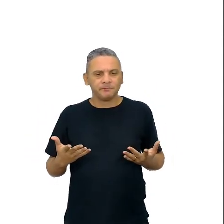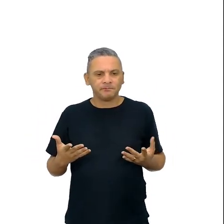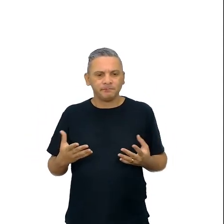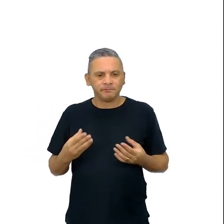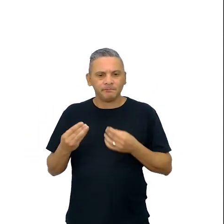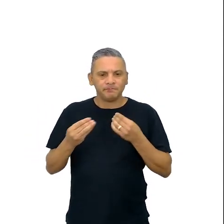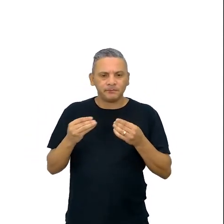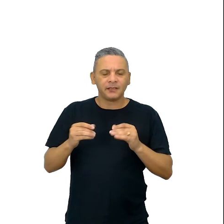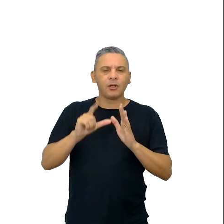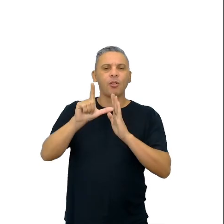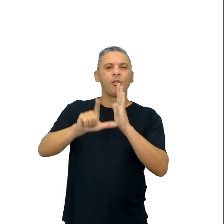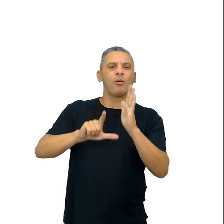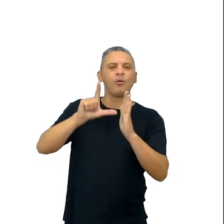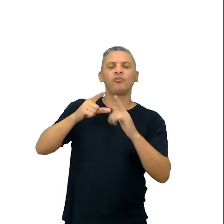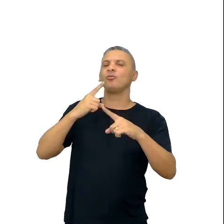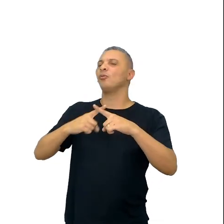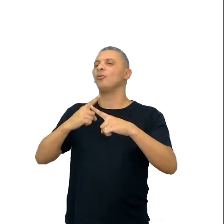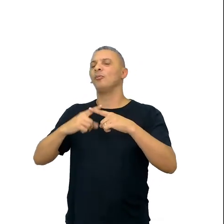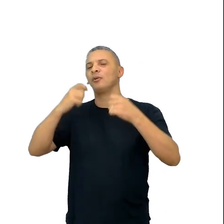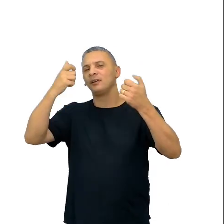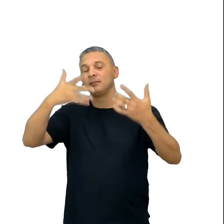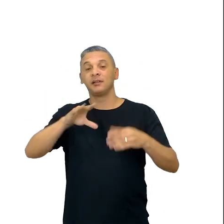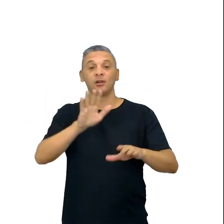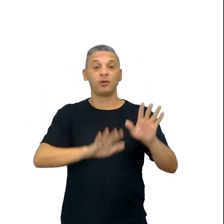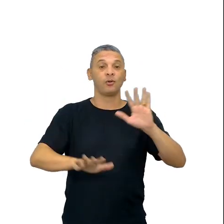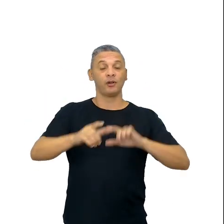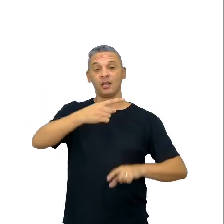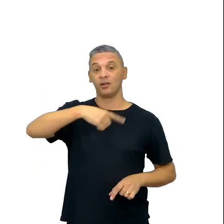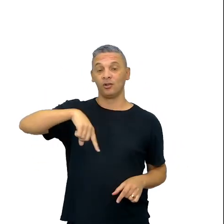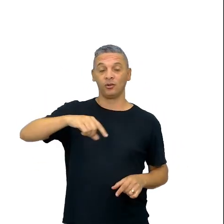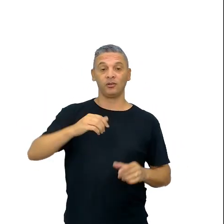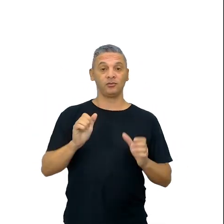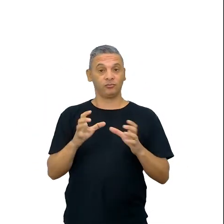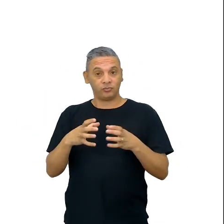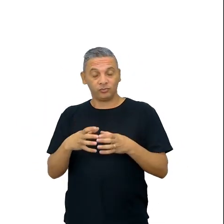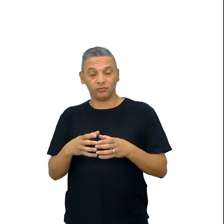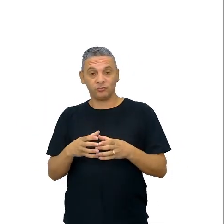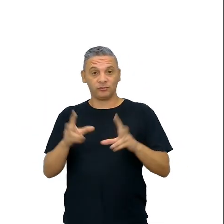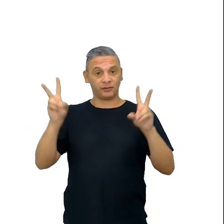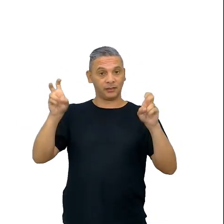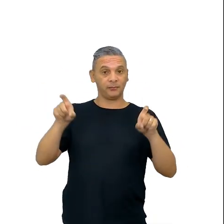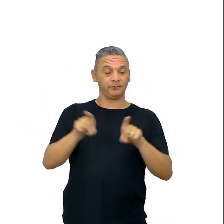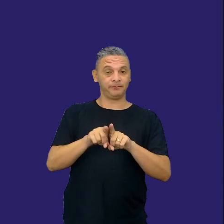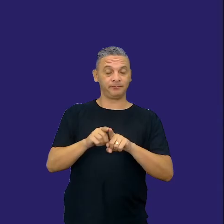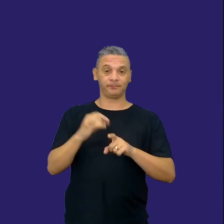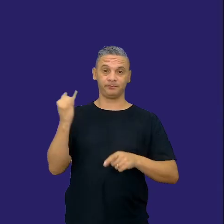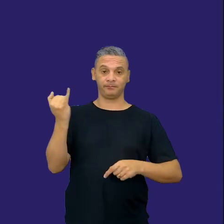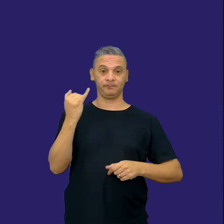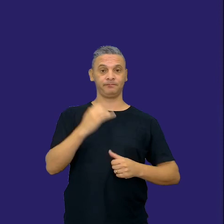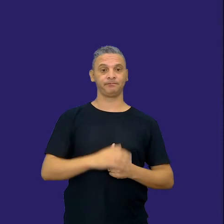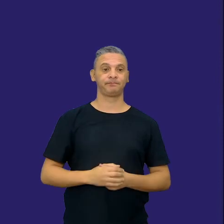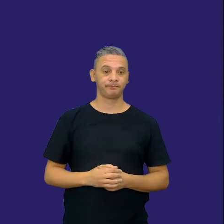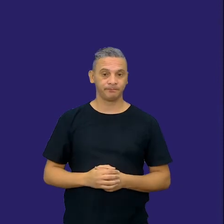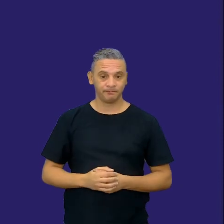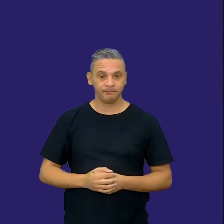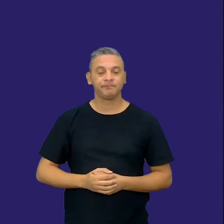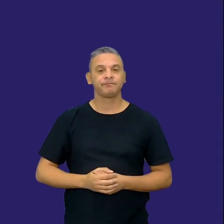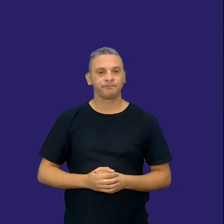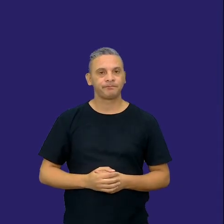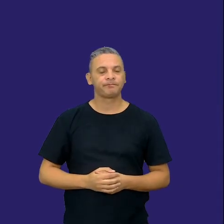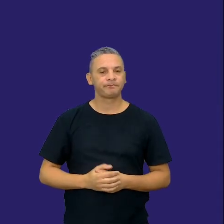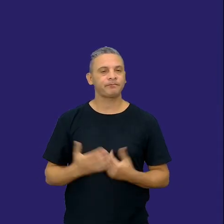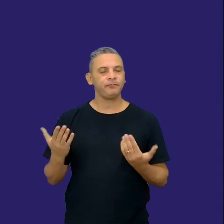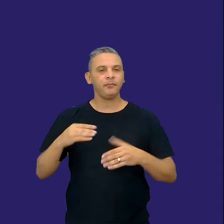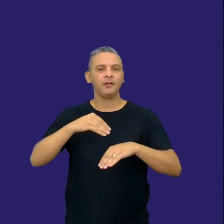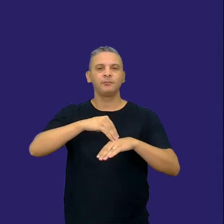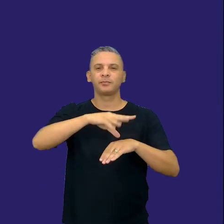esse lúdico na sala de aula e os cuidados que eu tenho que ter também quando eu trabalho com esse tipo de tema. Bom, eu vou fazer as